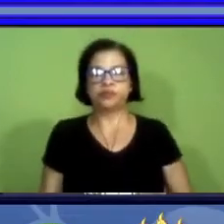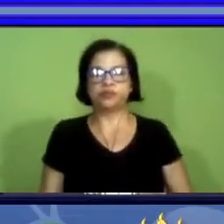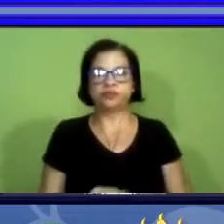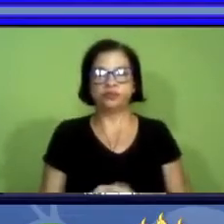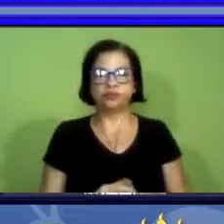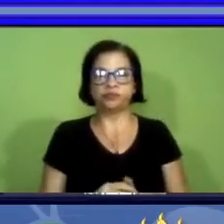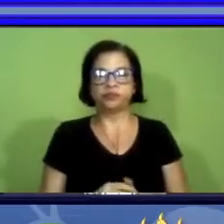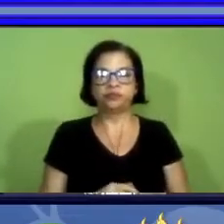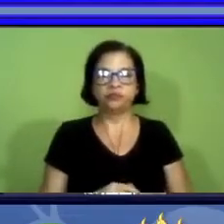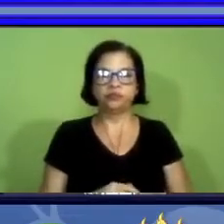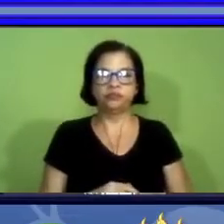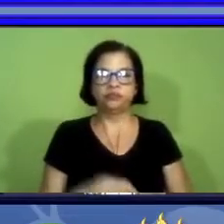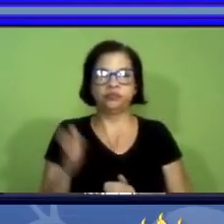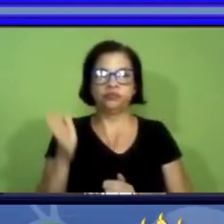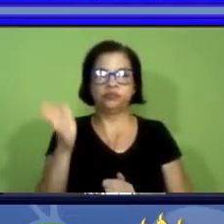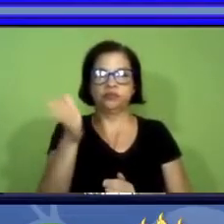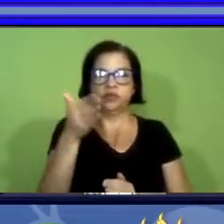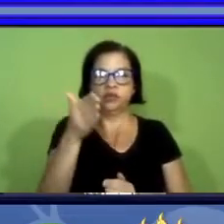próximo